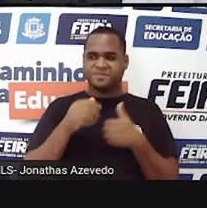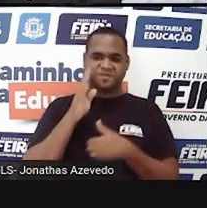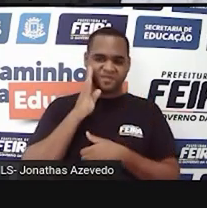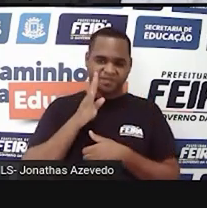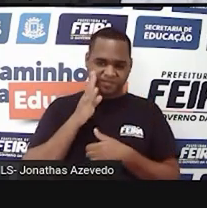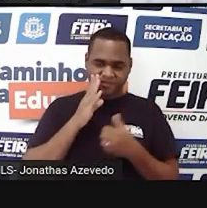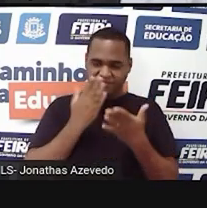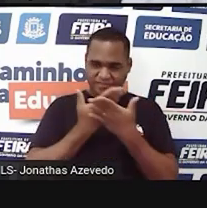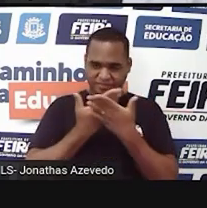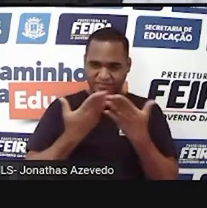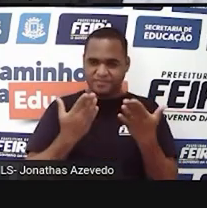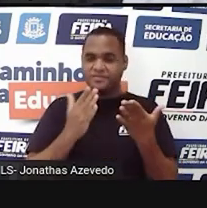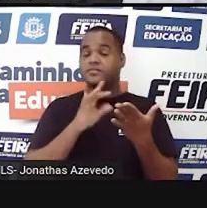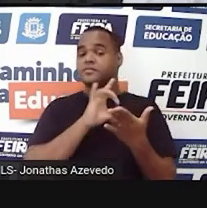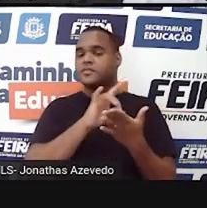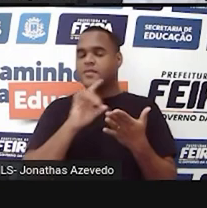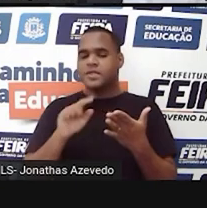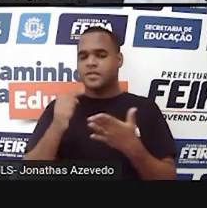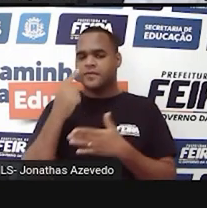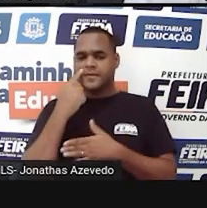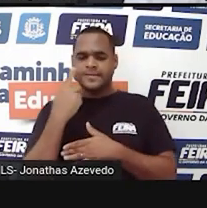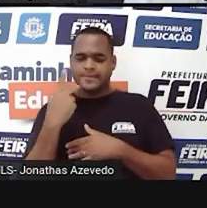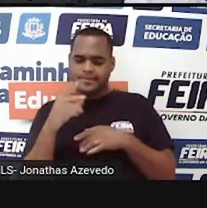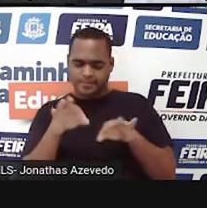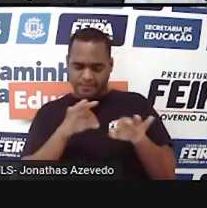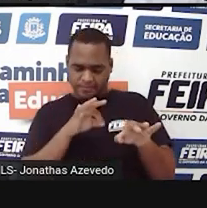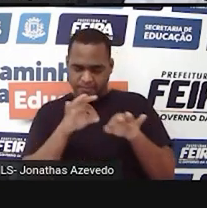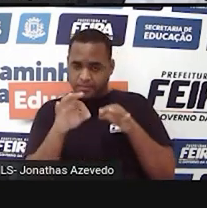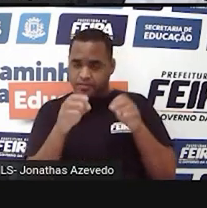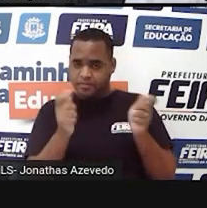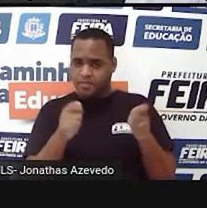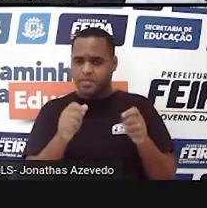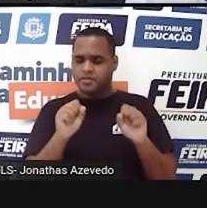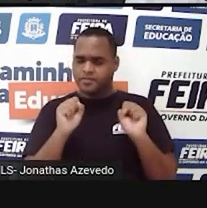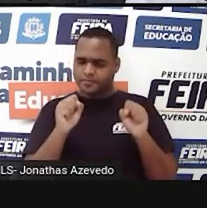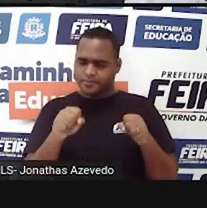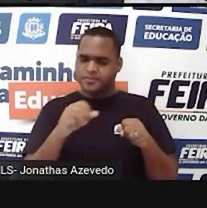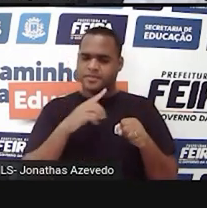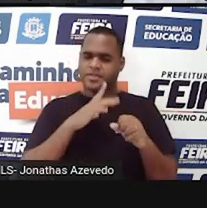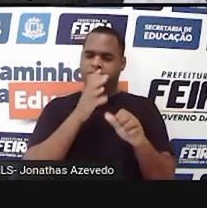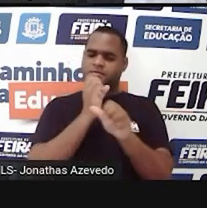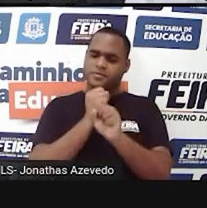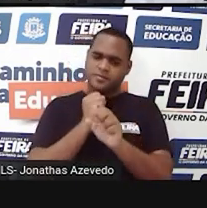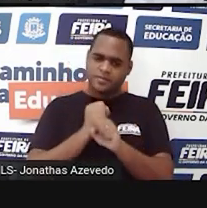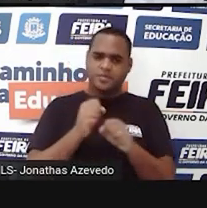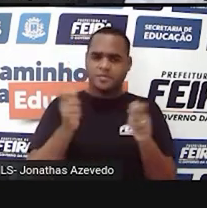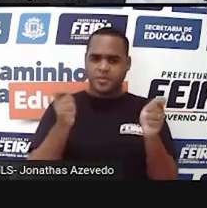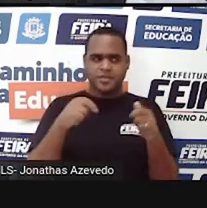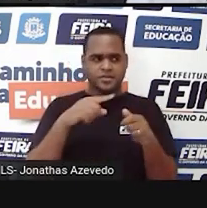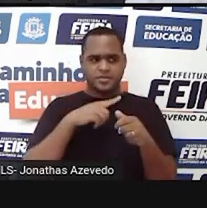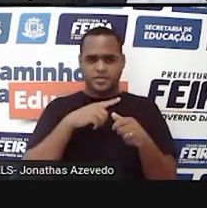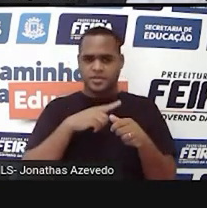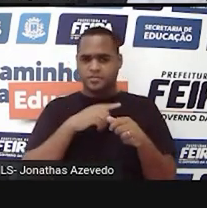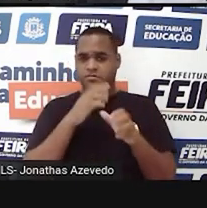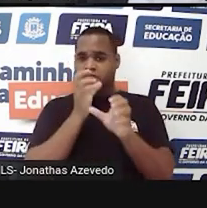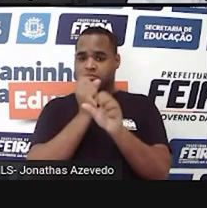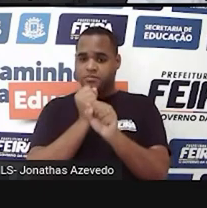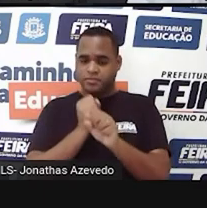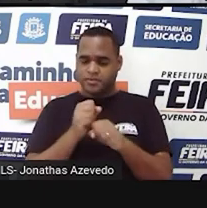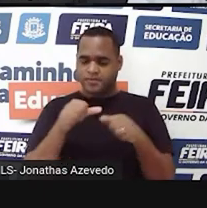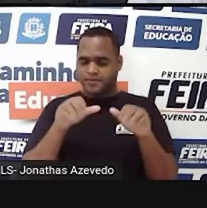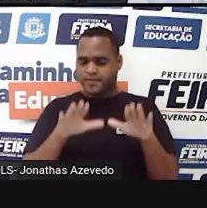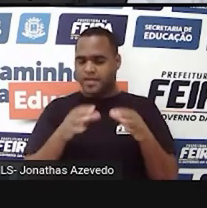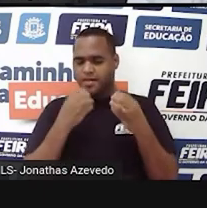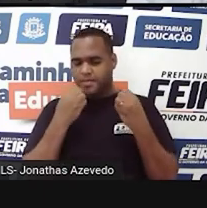agora, né, é você praticar um pouco dessas continhas, né, essas continhas aí, para você ficar